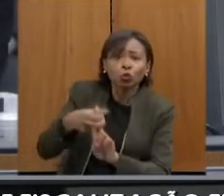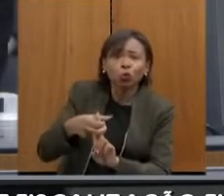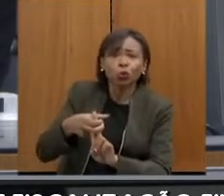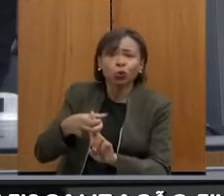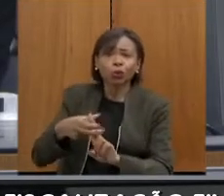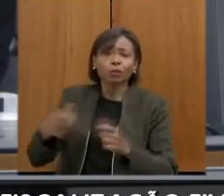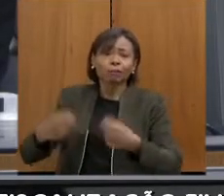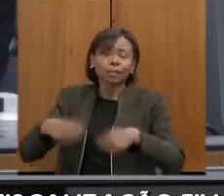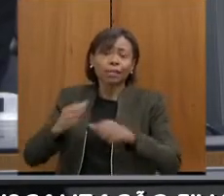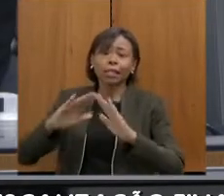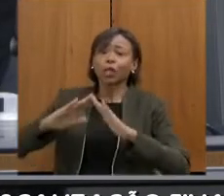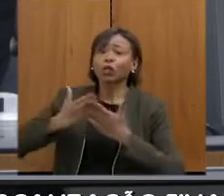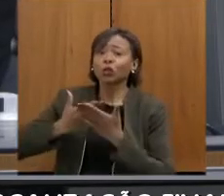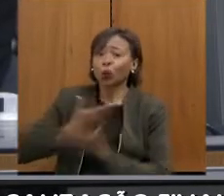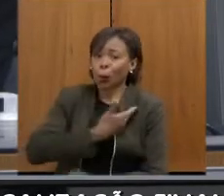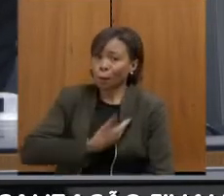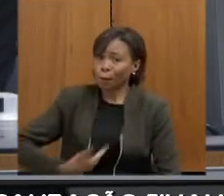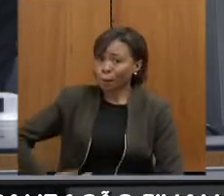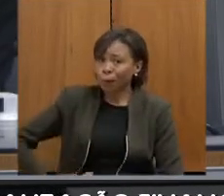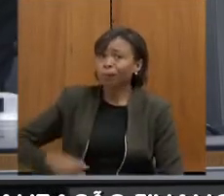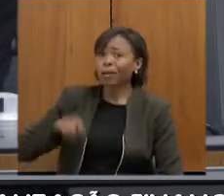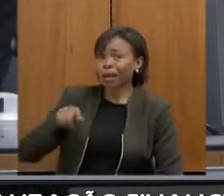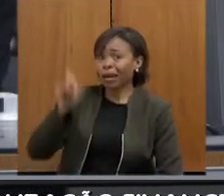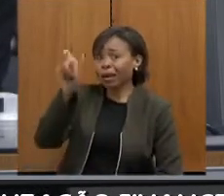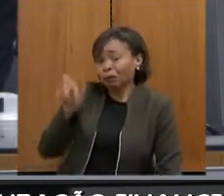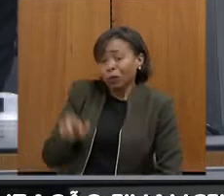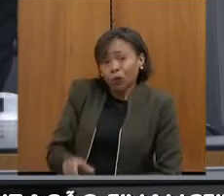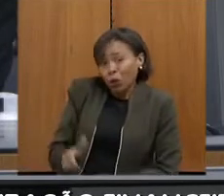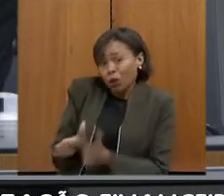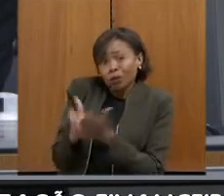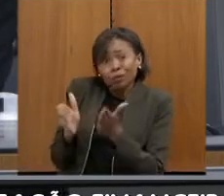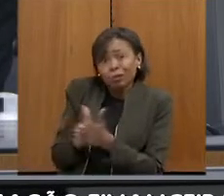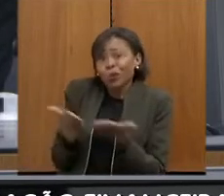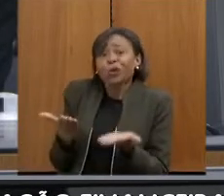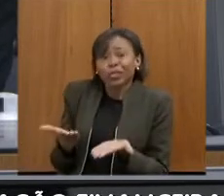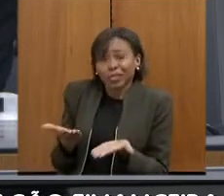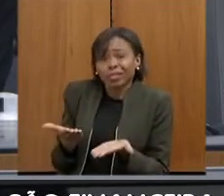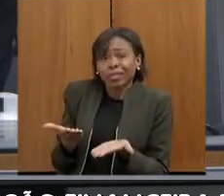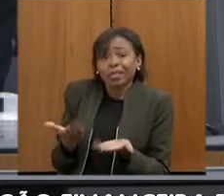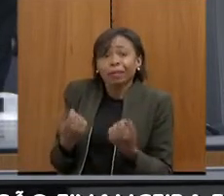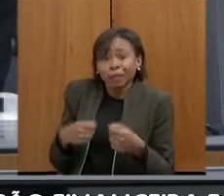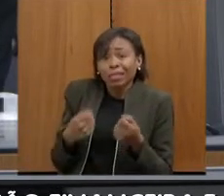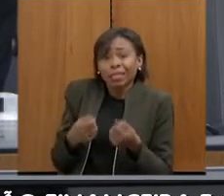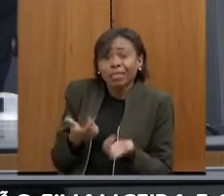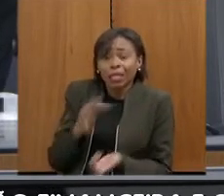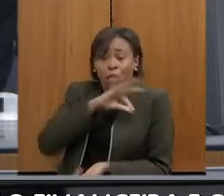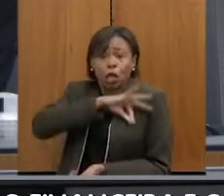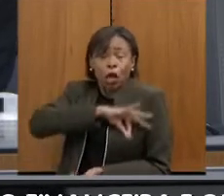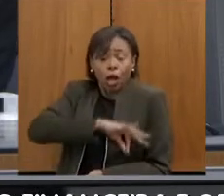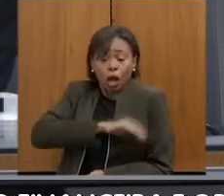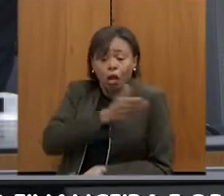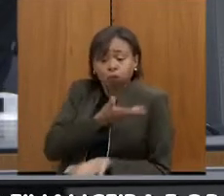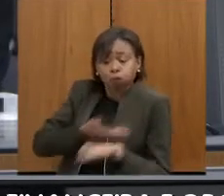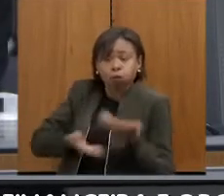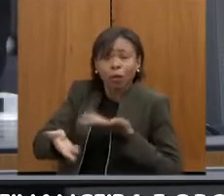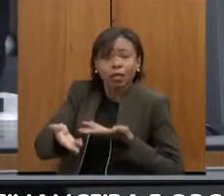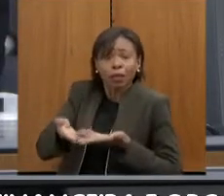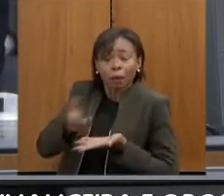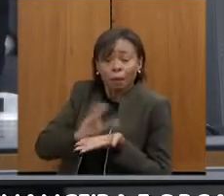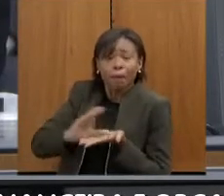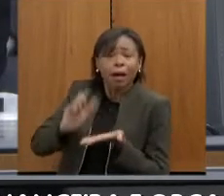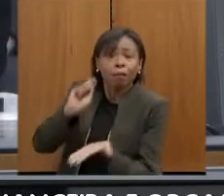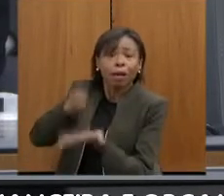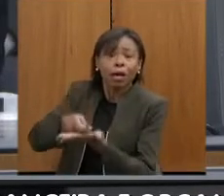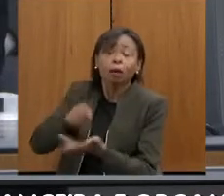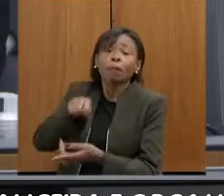pública, que eventualmente precisa de uma transferência de renda, essa pessoa perde